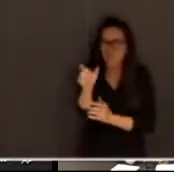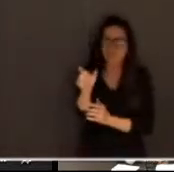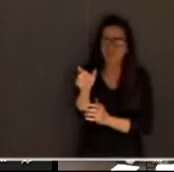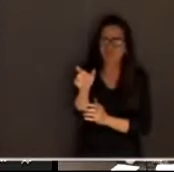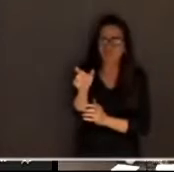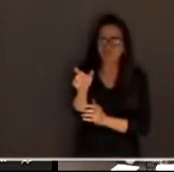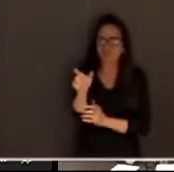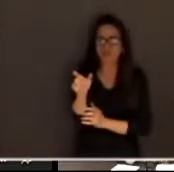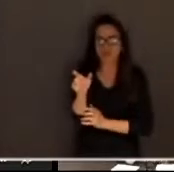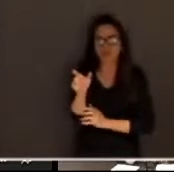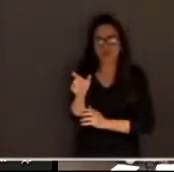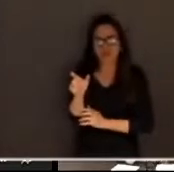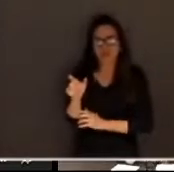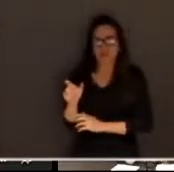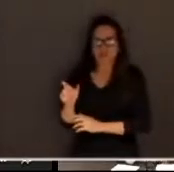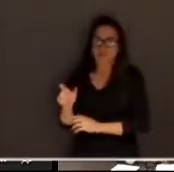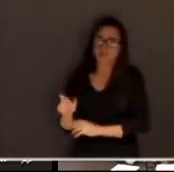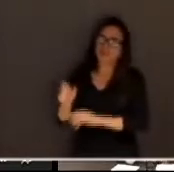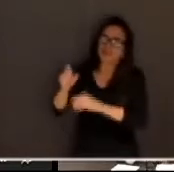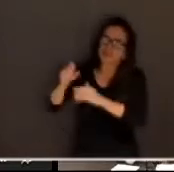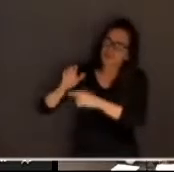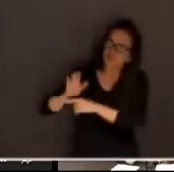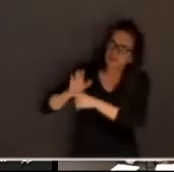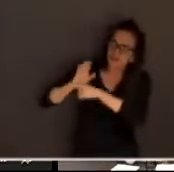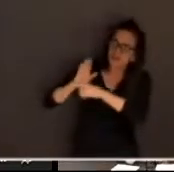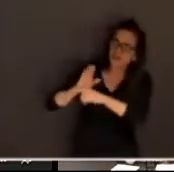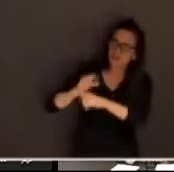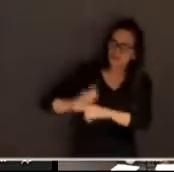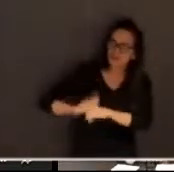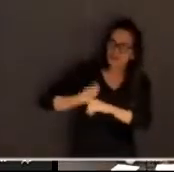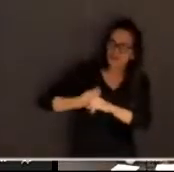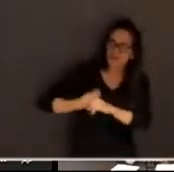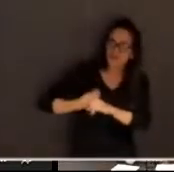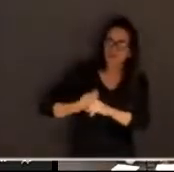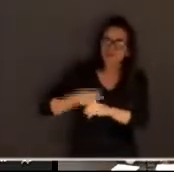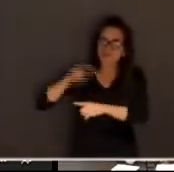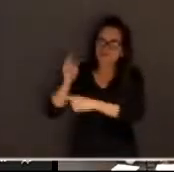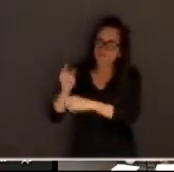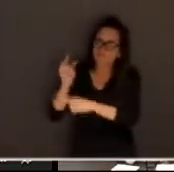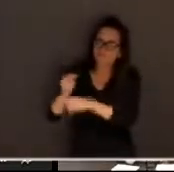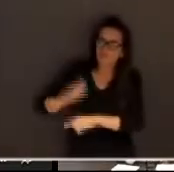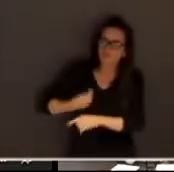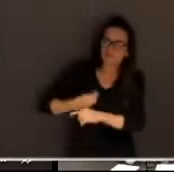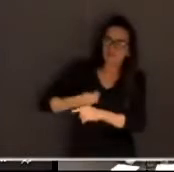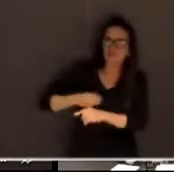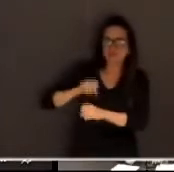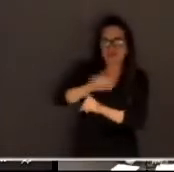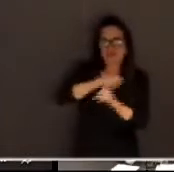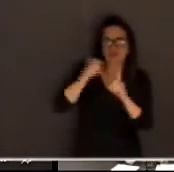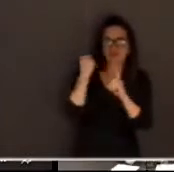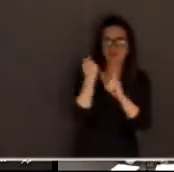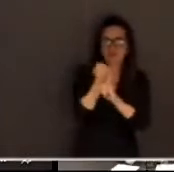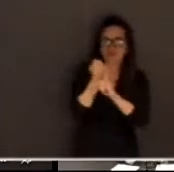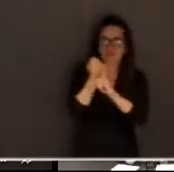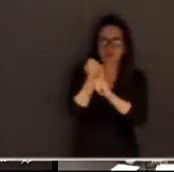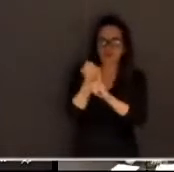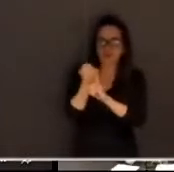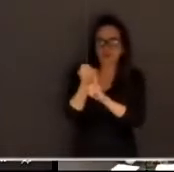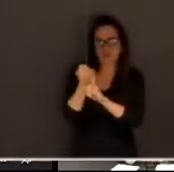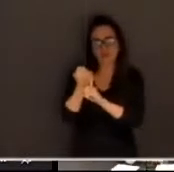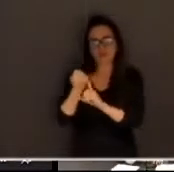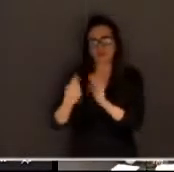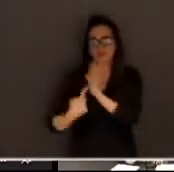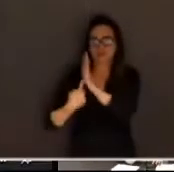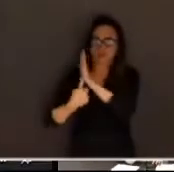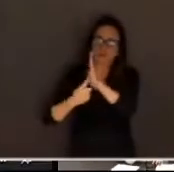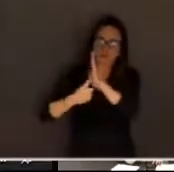defende a vida a sociedade e promove a justiça eu encerro citando trecho